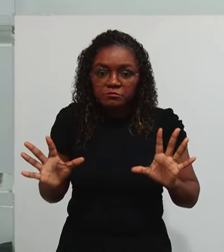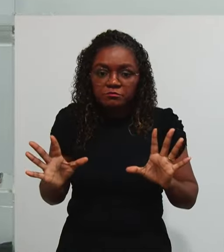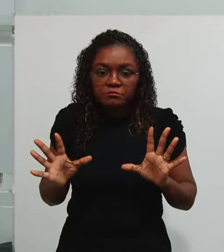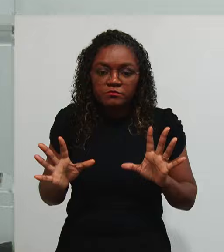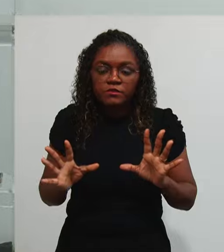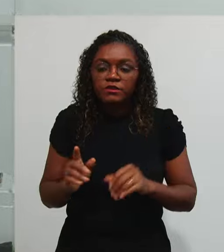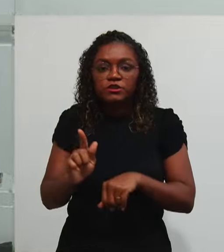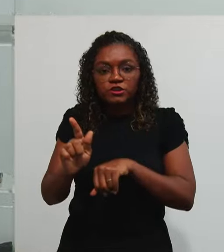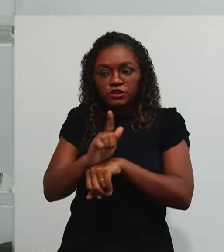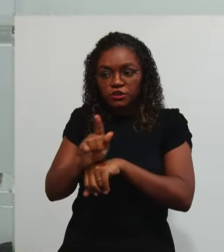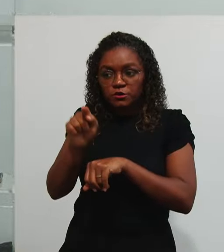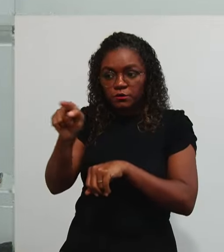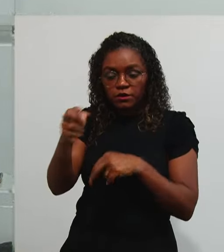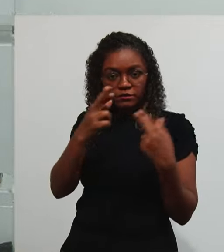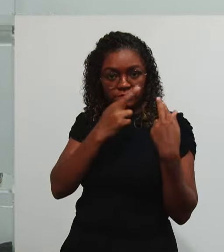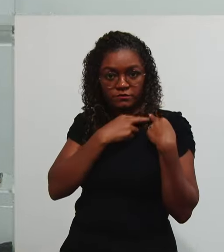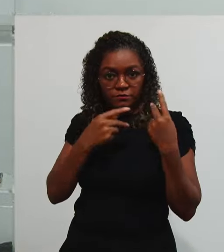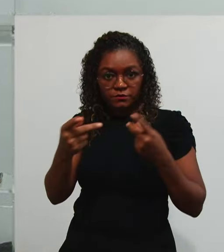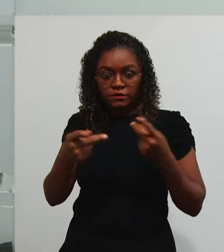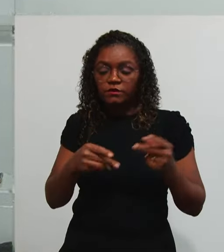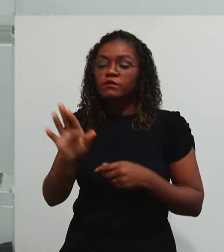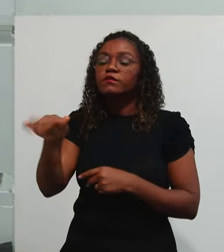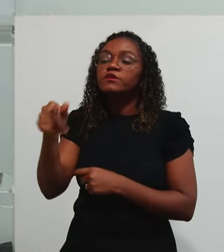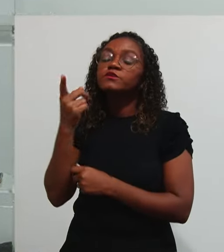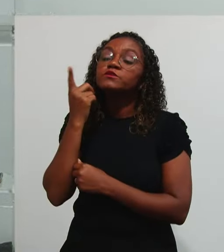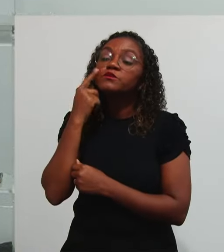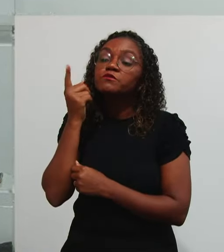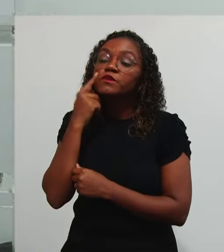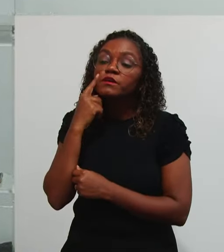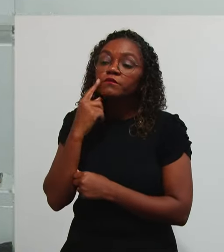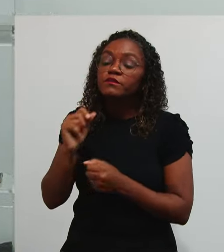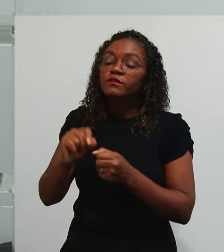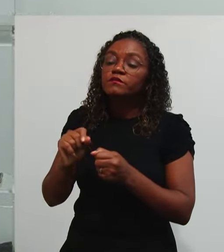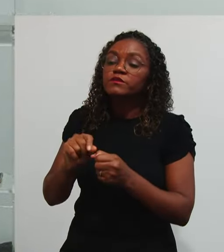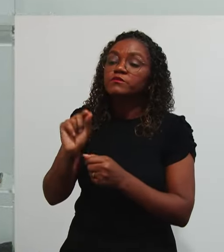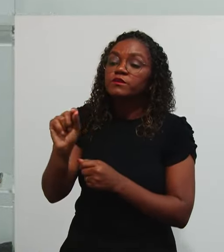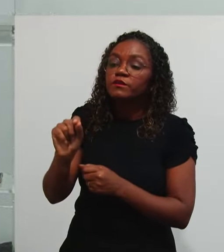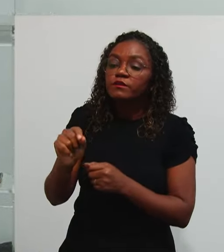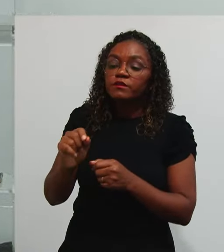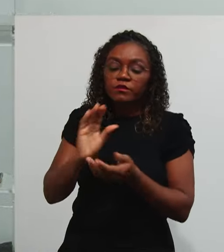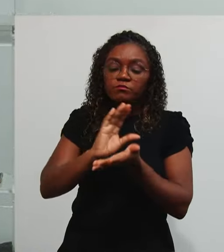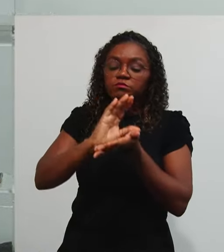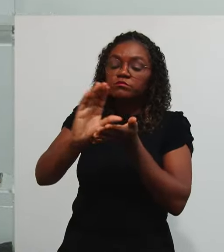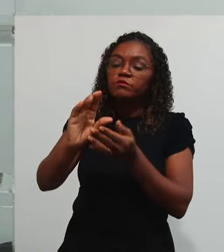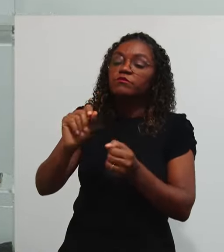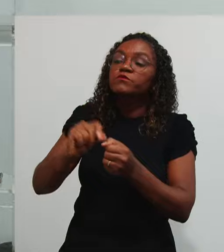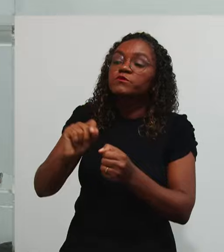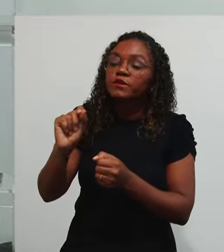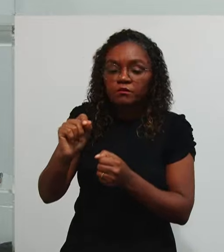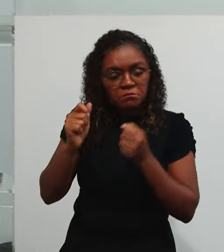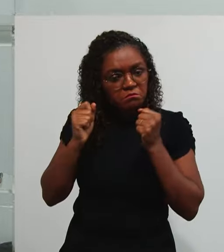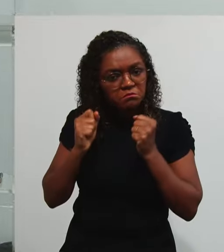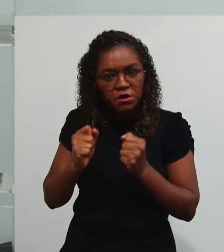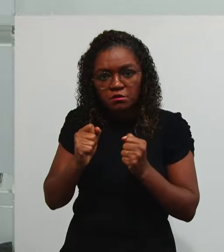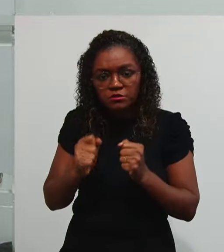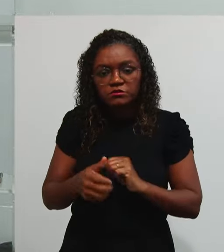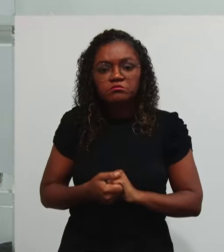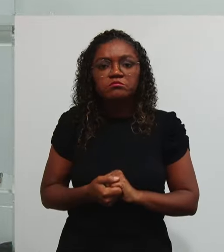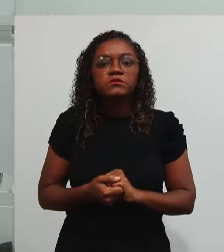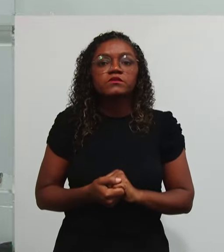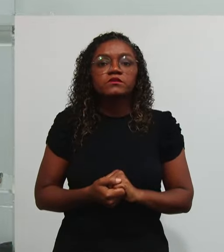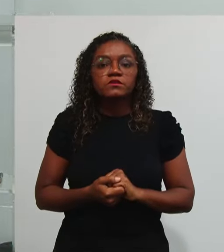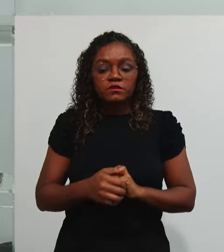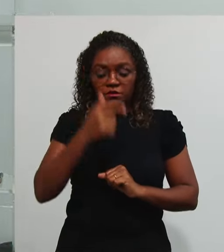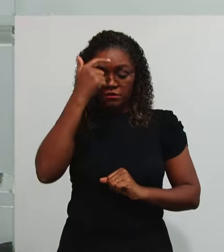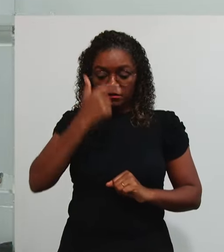processo A tomada De conta Deixa eu verificar Como é está Sendo aplicado Esse recurso O ente Governamental Pode